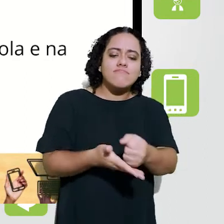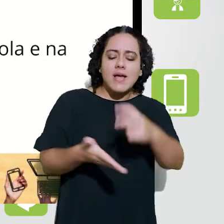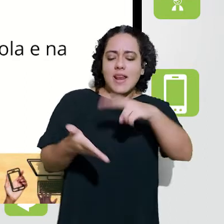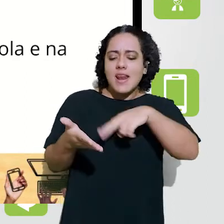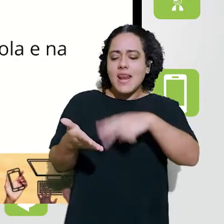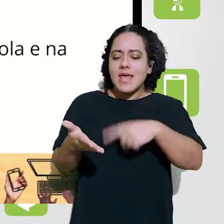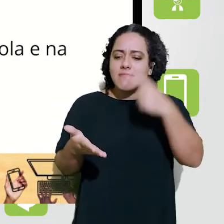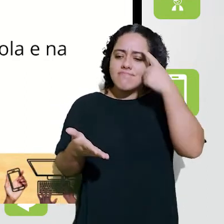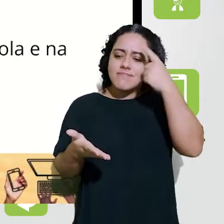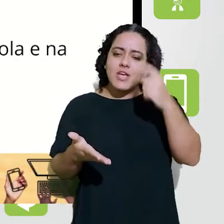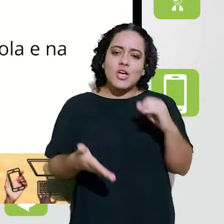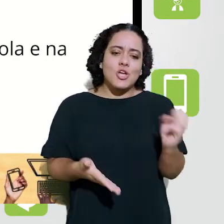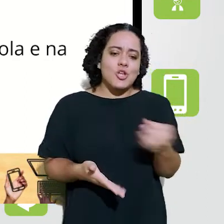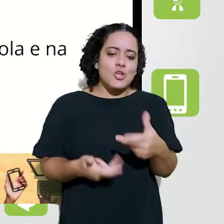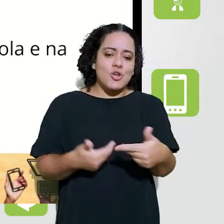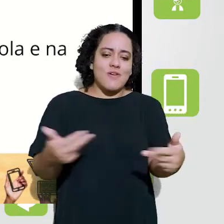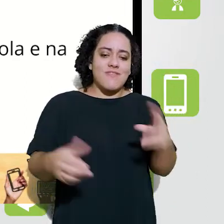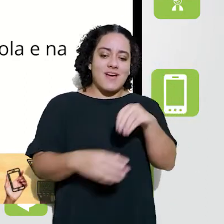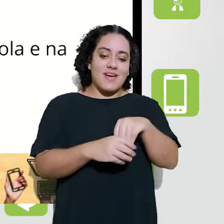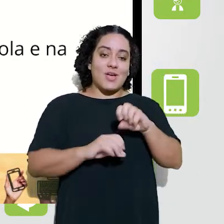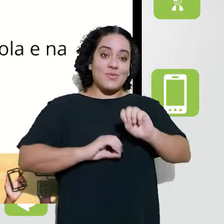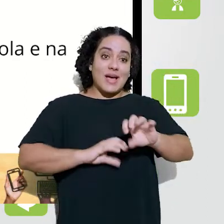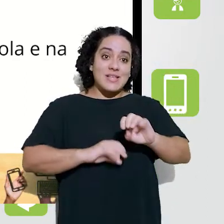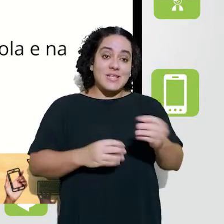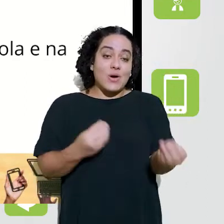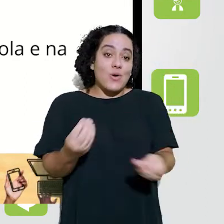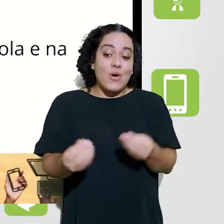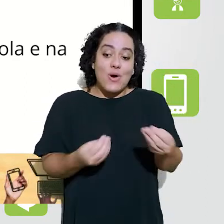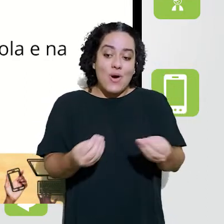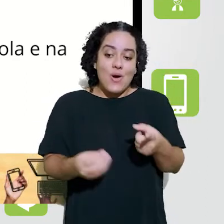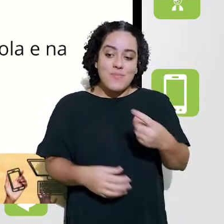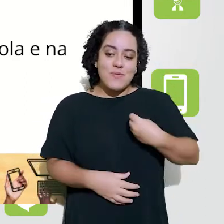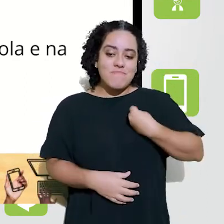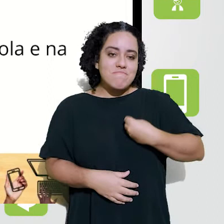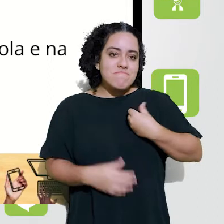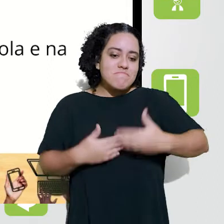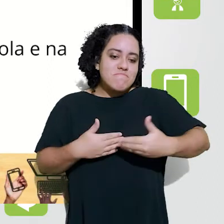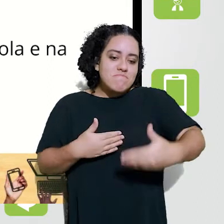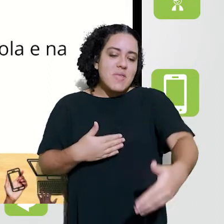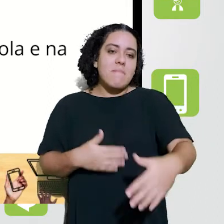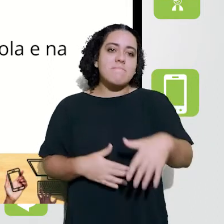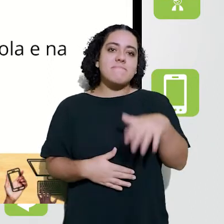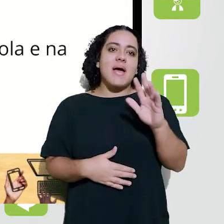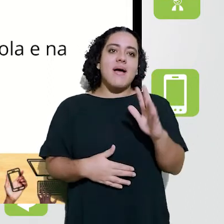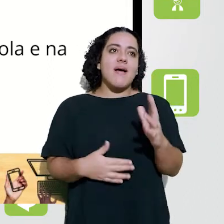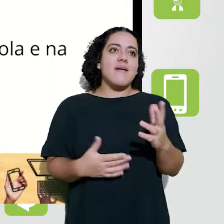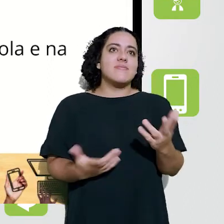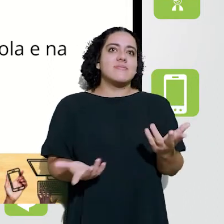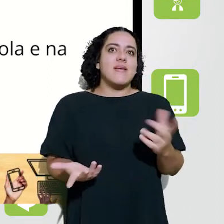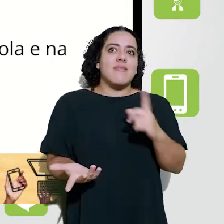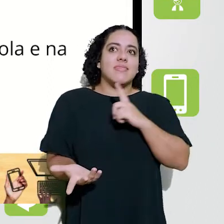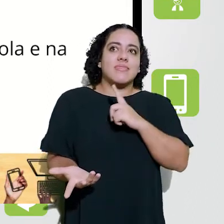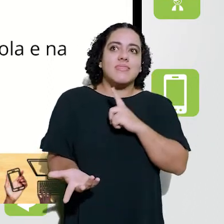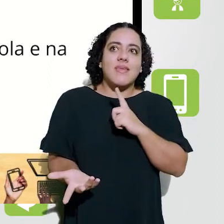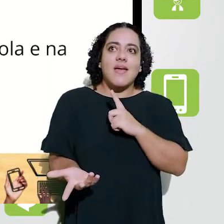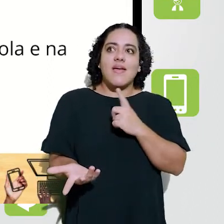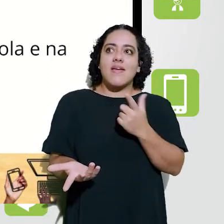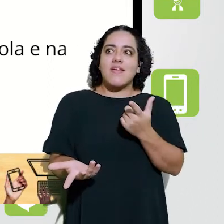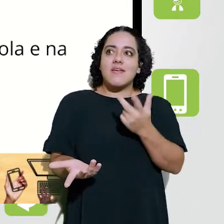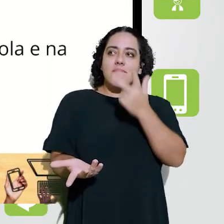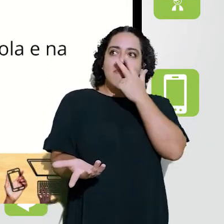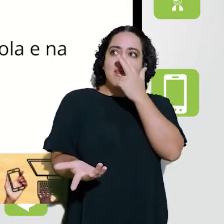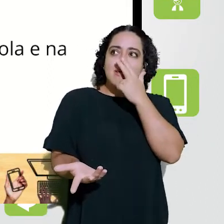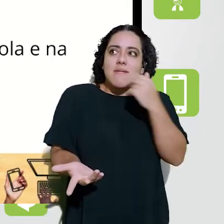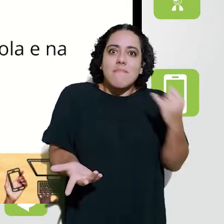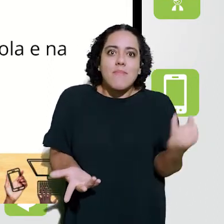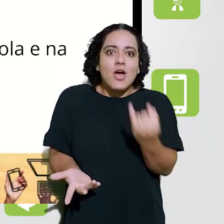contribuições de como a gente pode pensar em inovar a educação e como essa inovação, ela tem sido cada vez